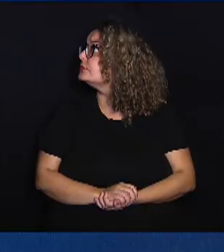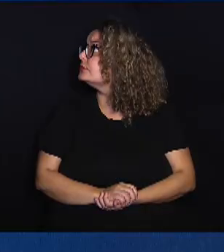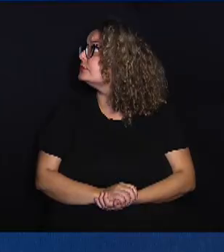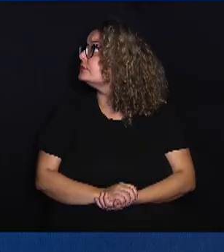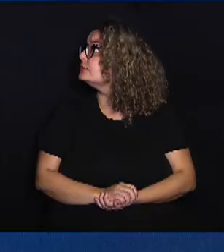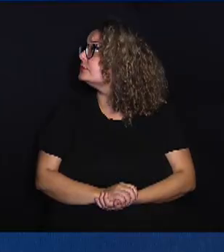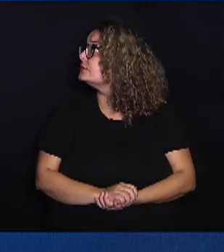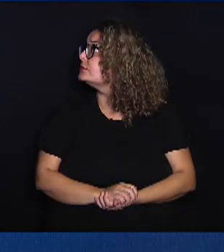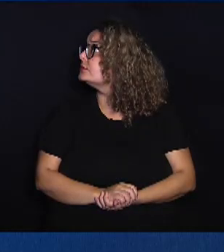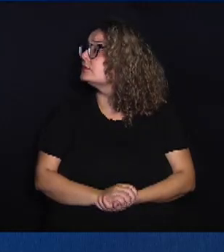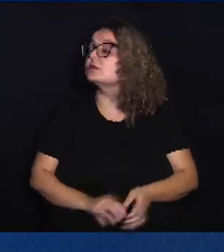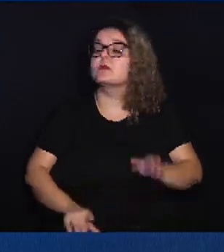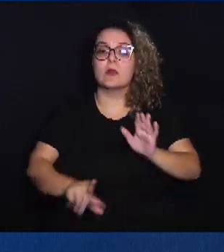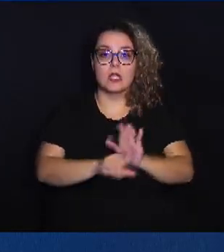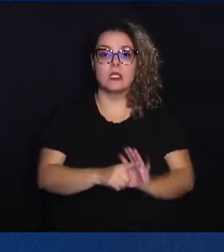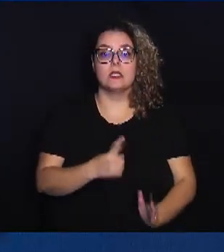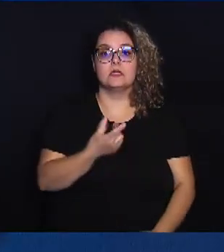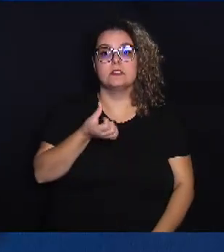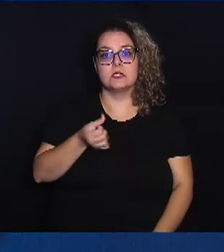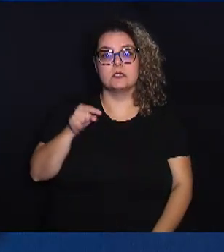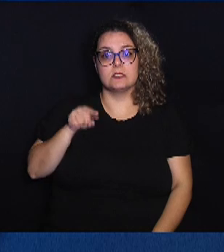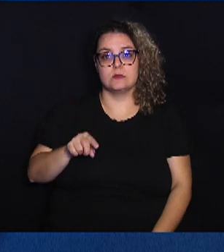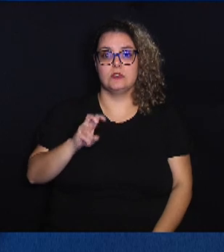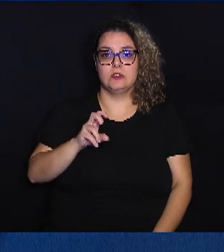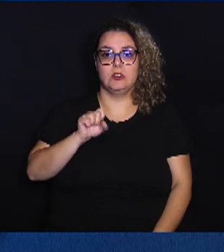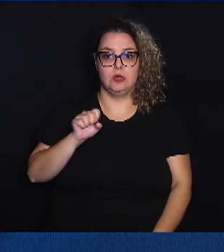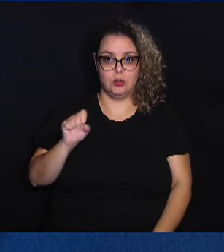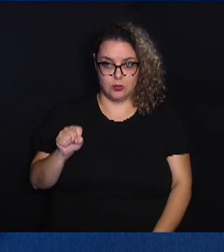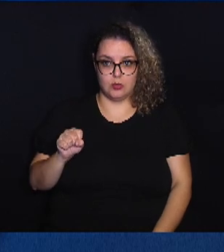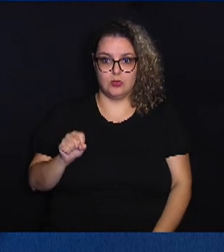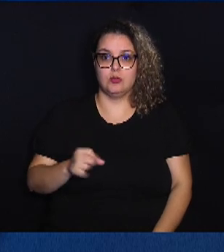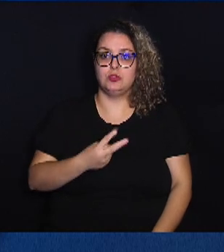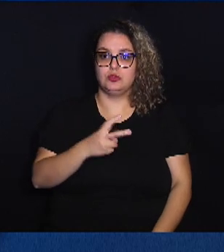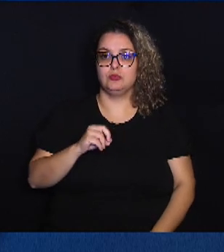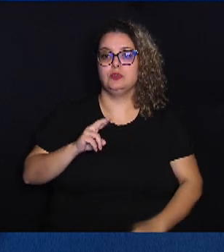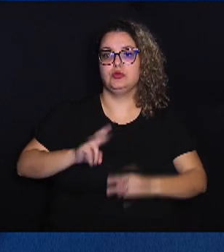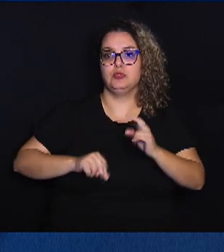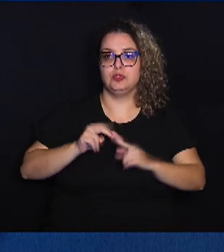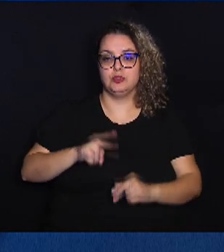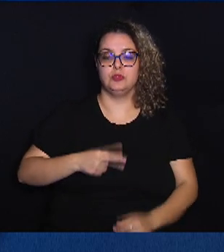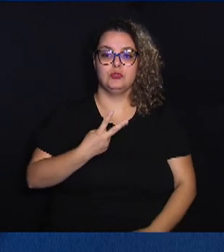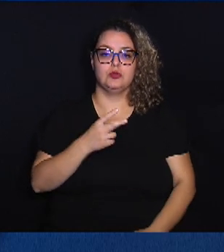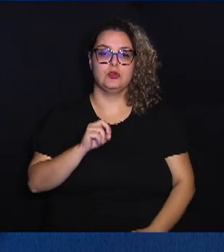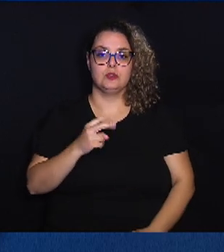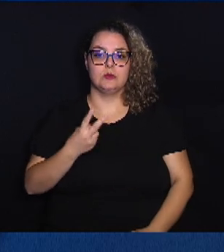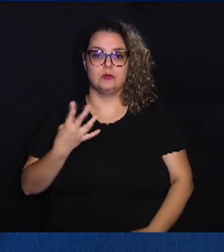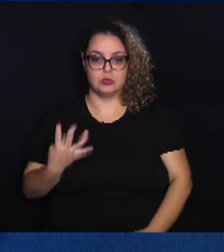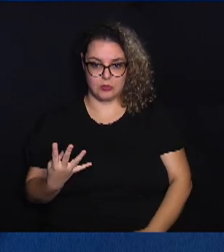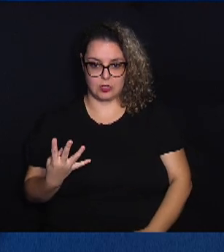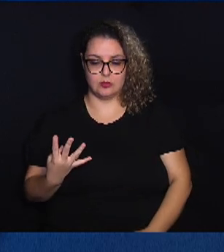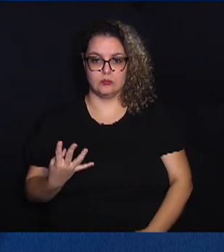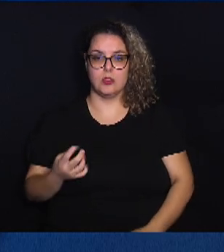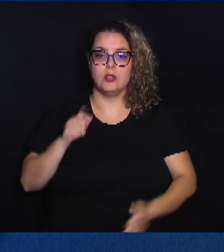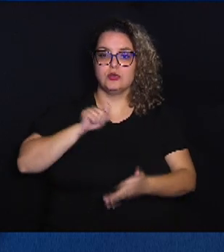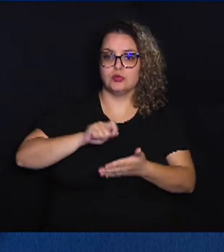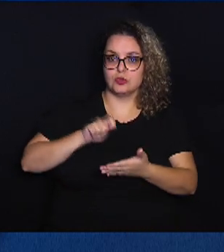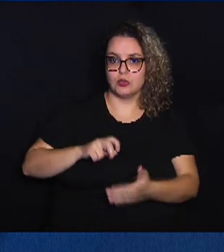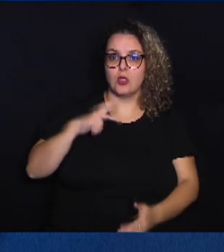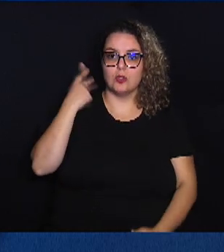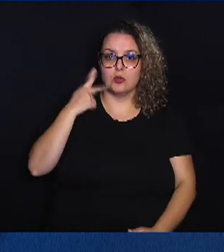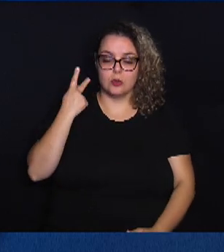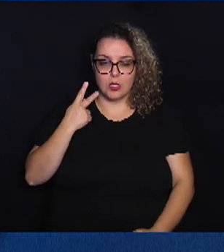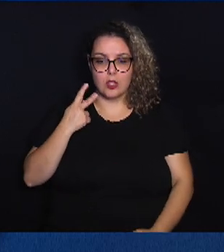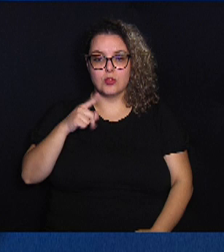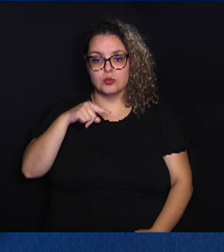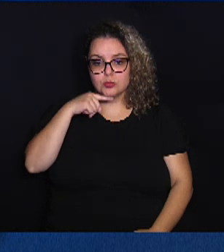A lei nº 16.588 de 20 de junho de 2024, de autoria do vereador Eduardo